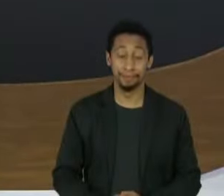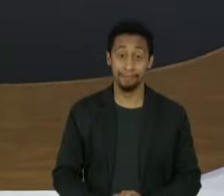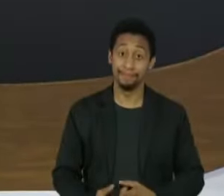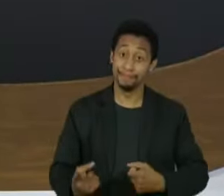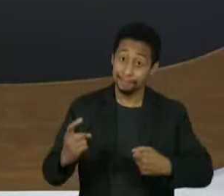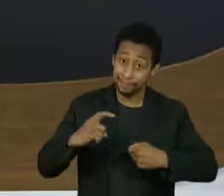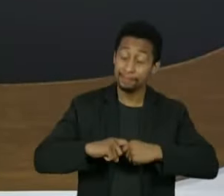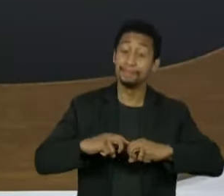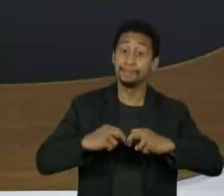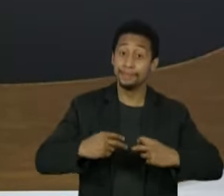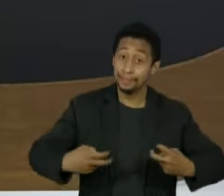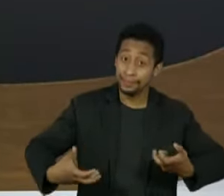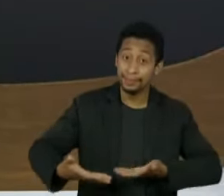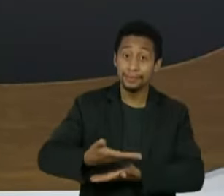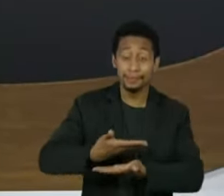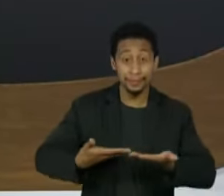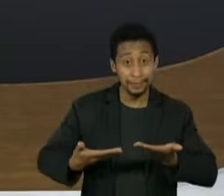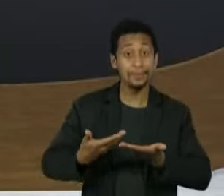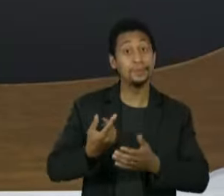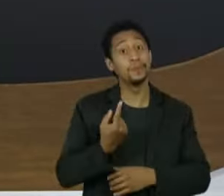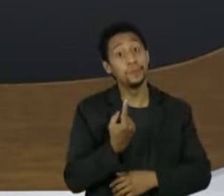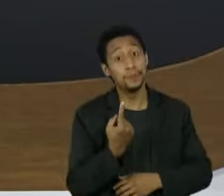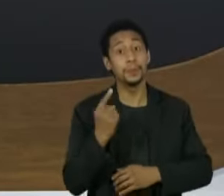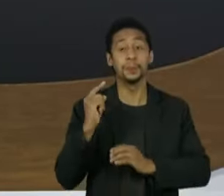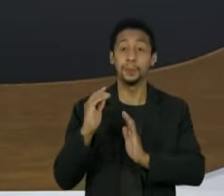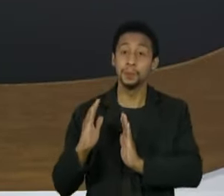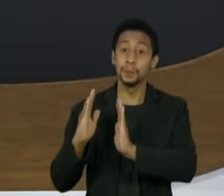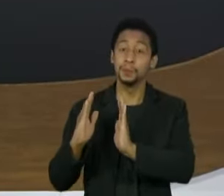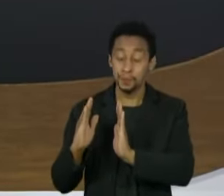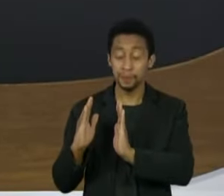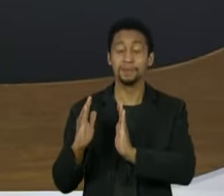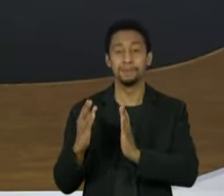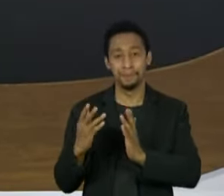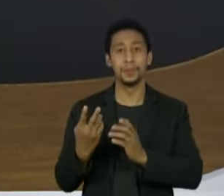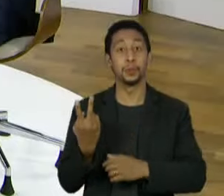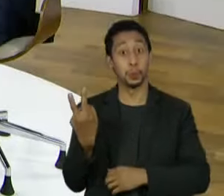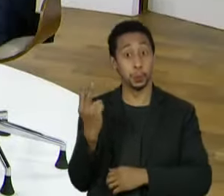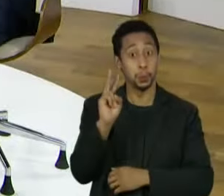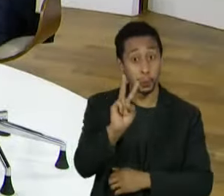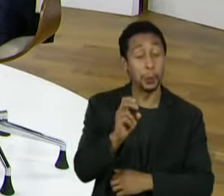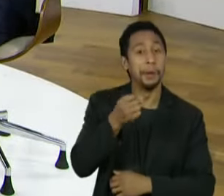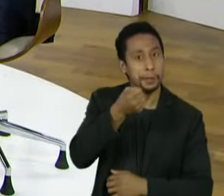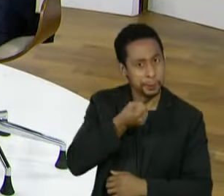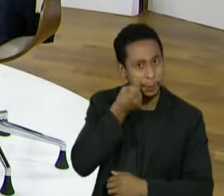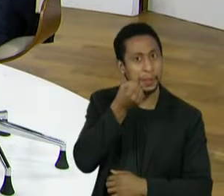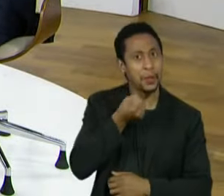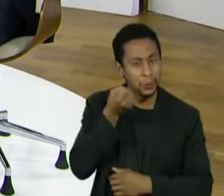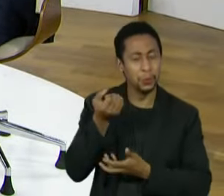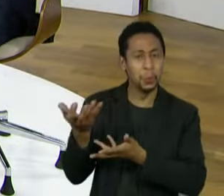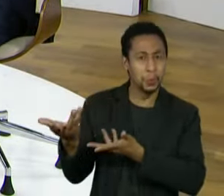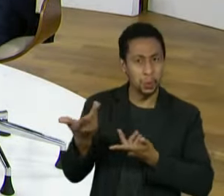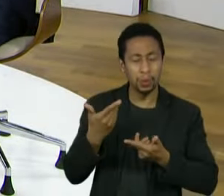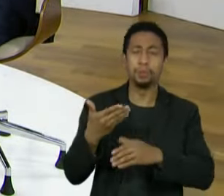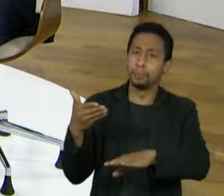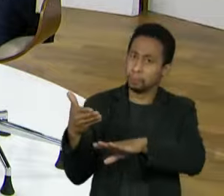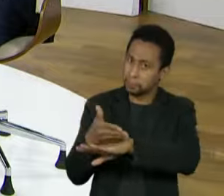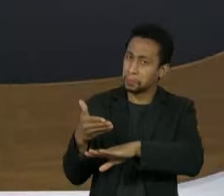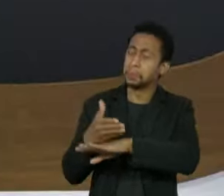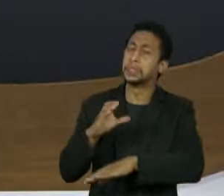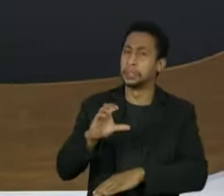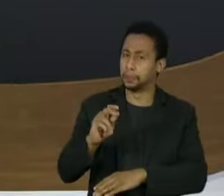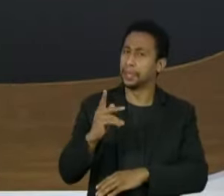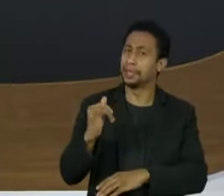Estamos de volta para este que é o quinto e último bloco do nosso Roda Viva duplo com dois senadores que foram protagonistas da CPI.